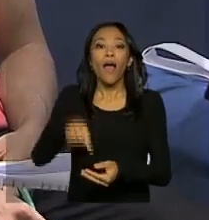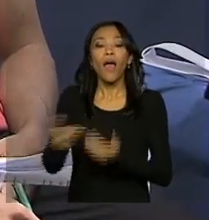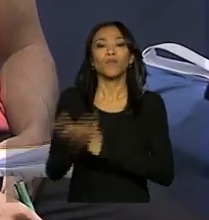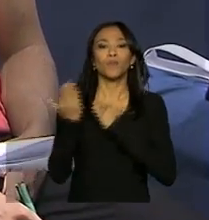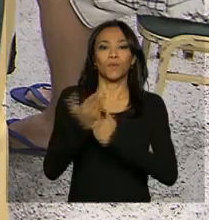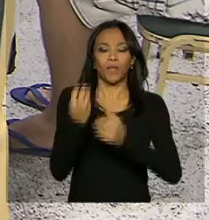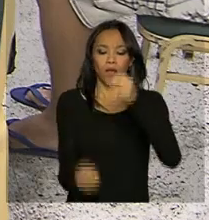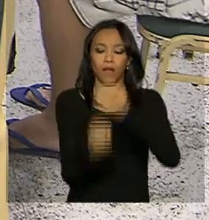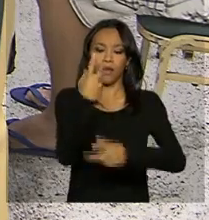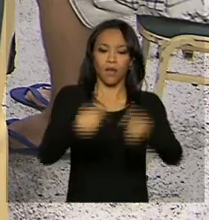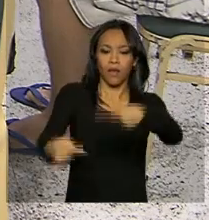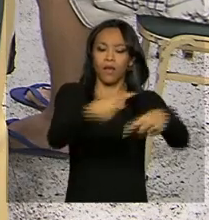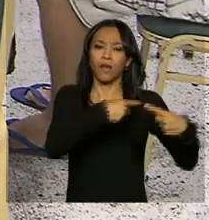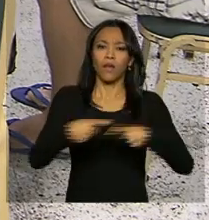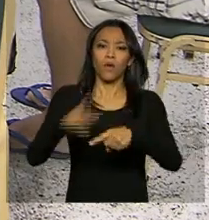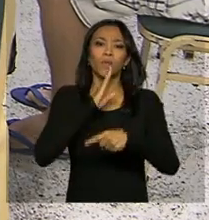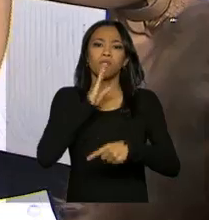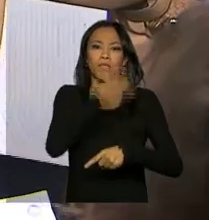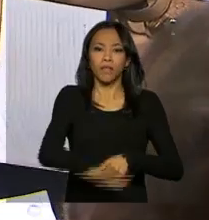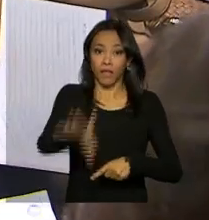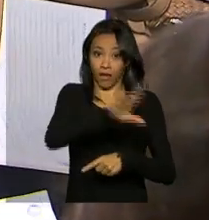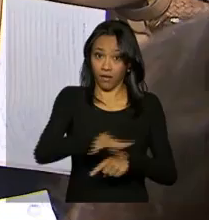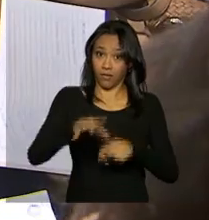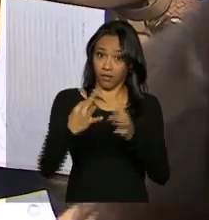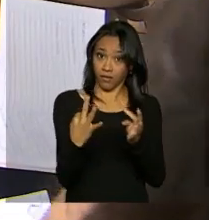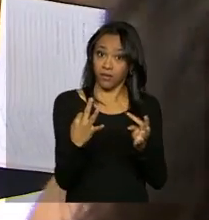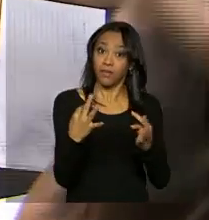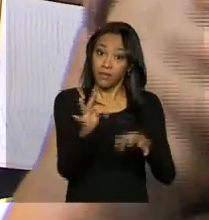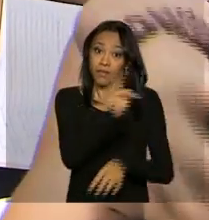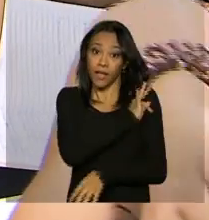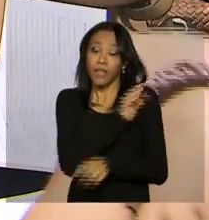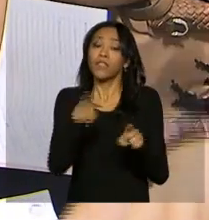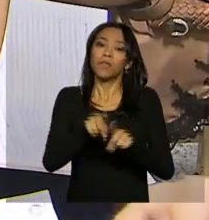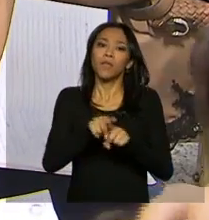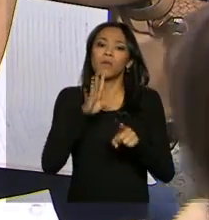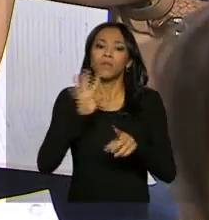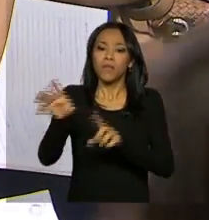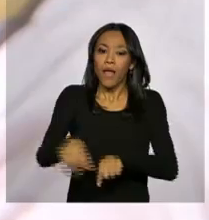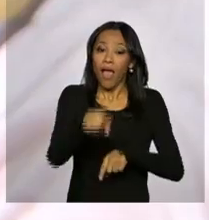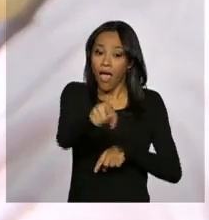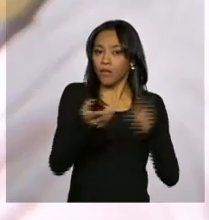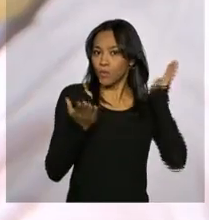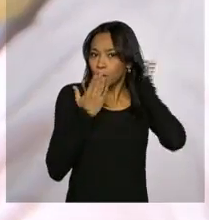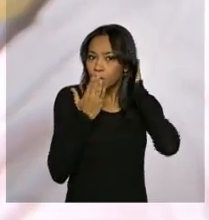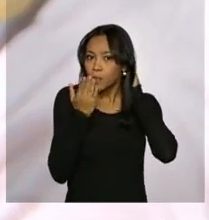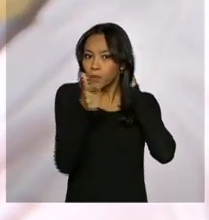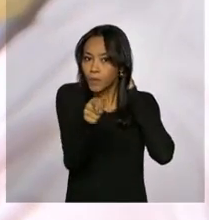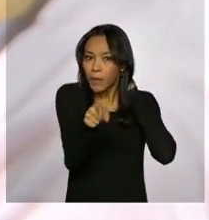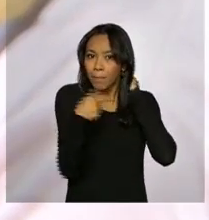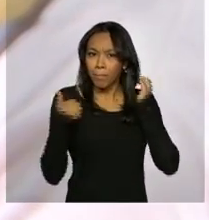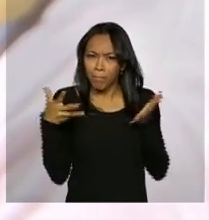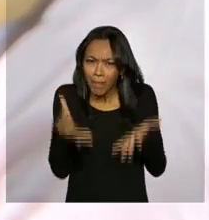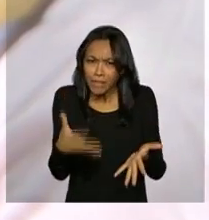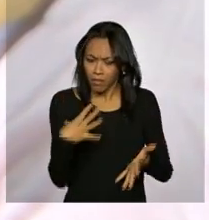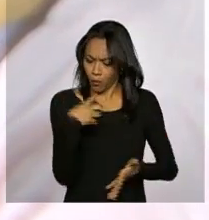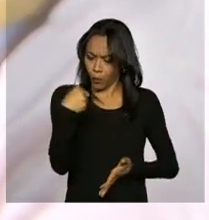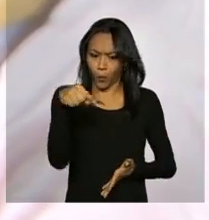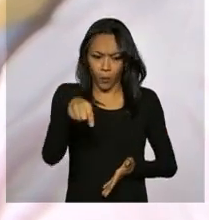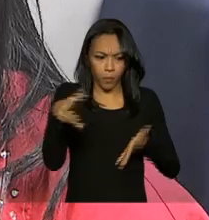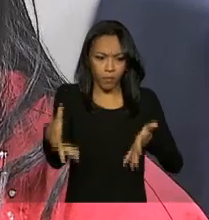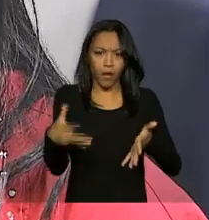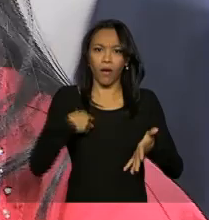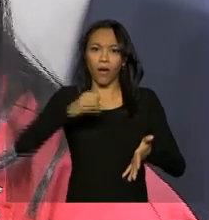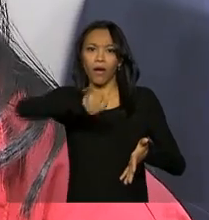de assistência técnica e extensão rural. Para a indígena da etnia Guarani, Marizane, participar deste encontro é uma